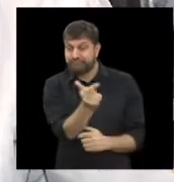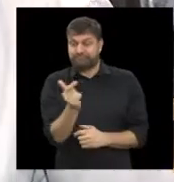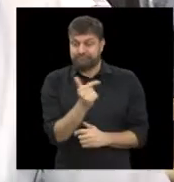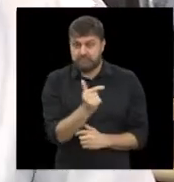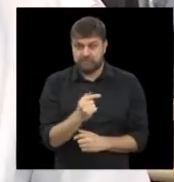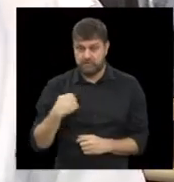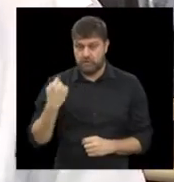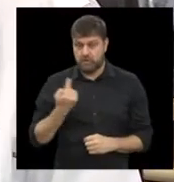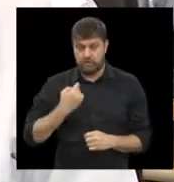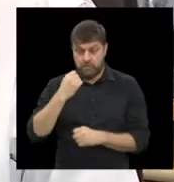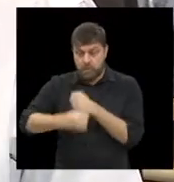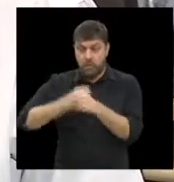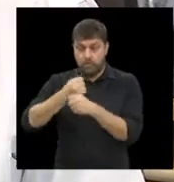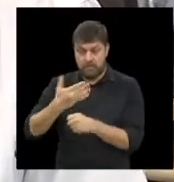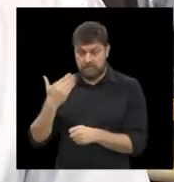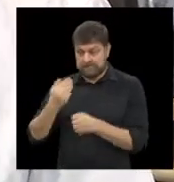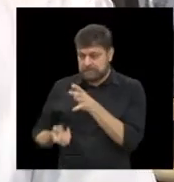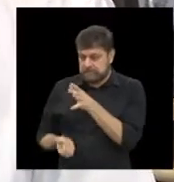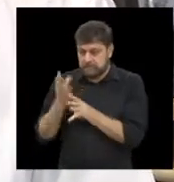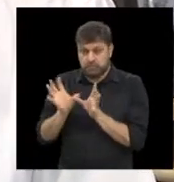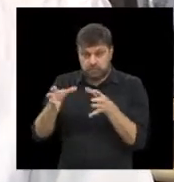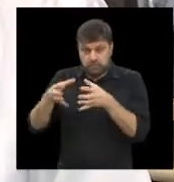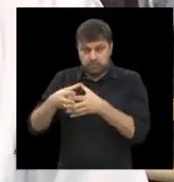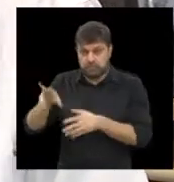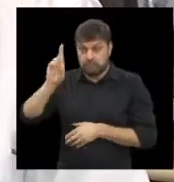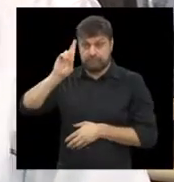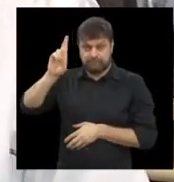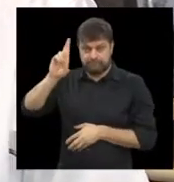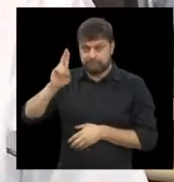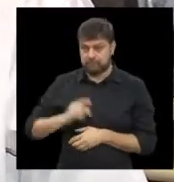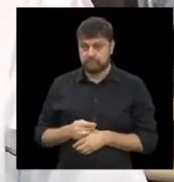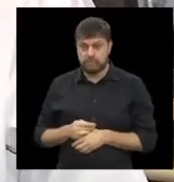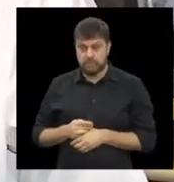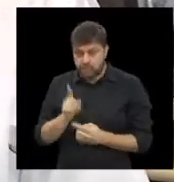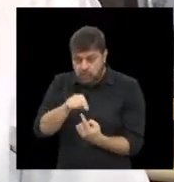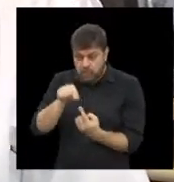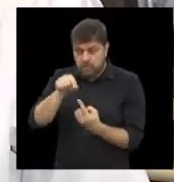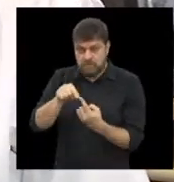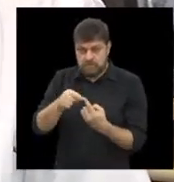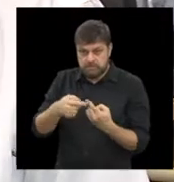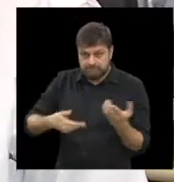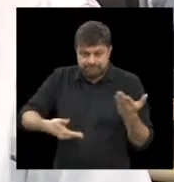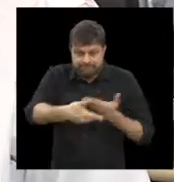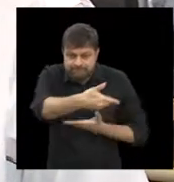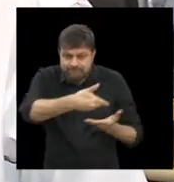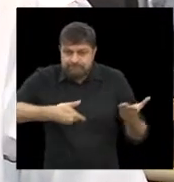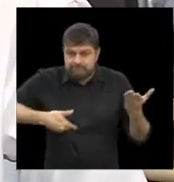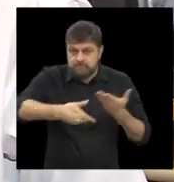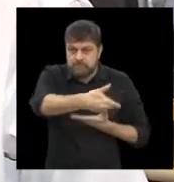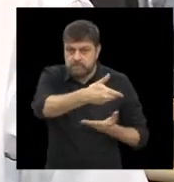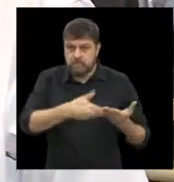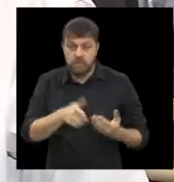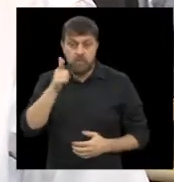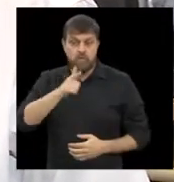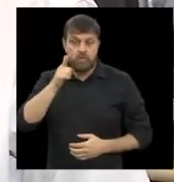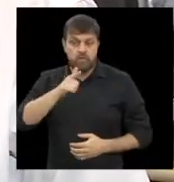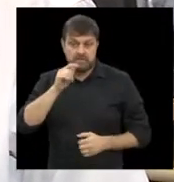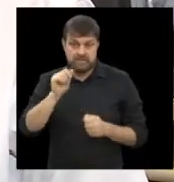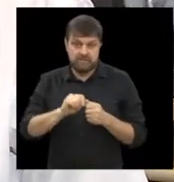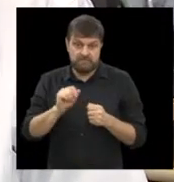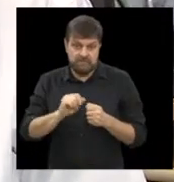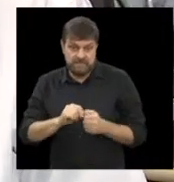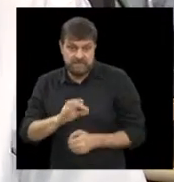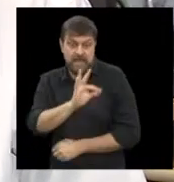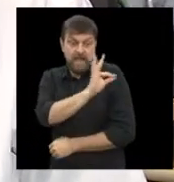criamos uma comissão de representação para tentar intermediar uma negociação junto